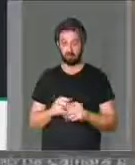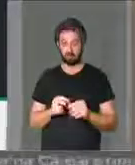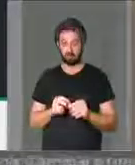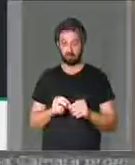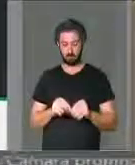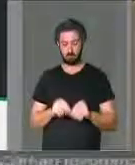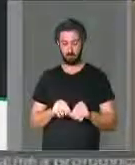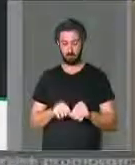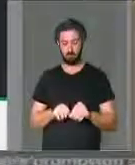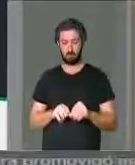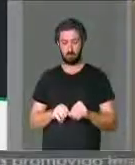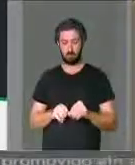Muito obrigado, nome do deputado.